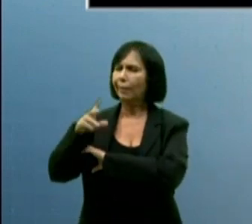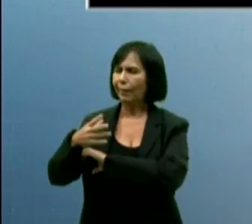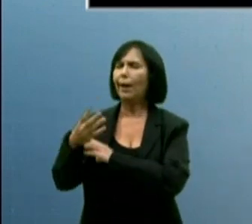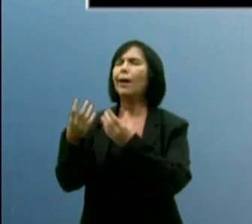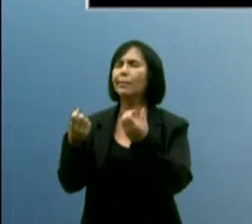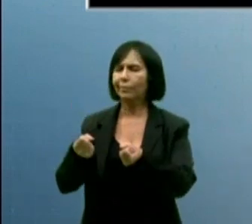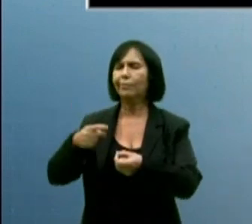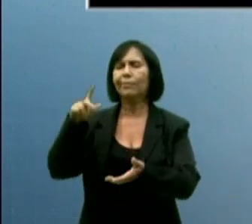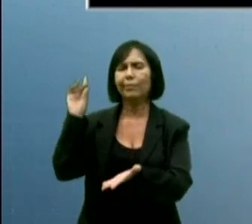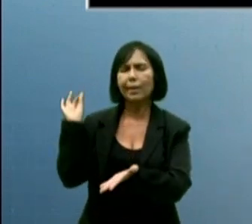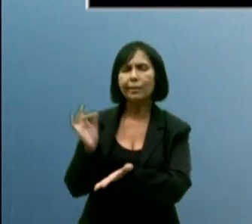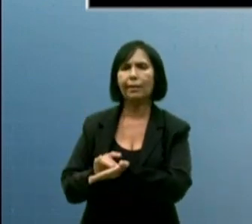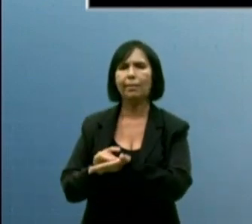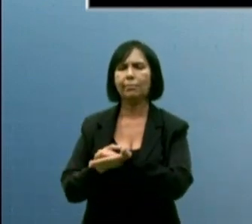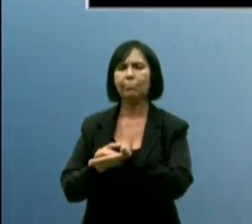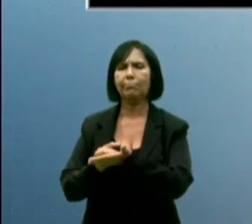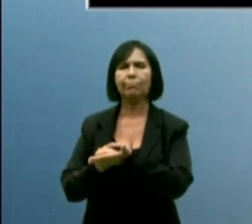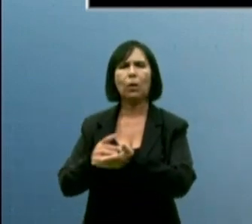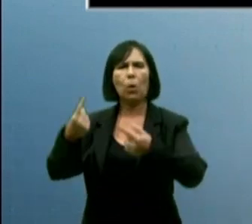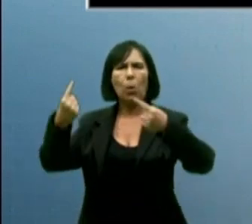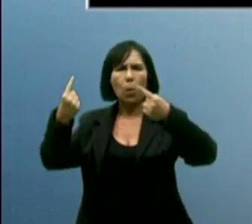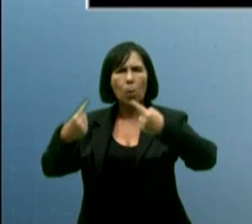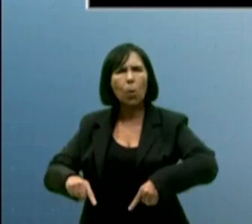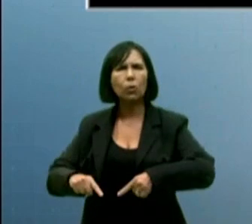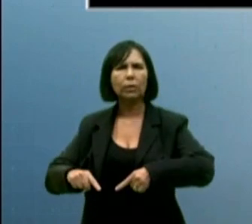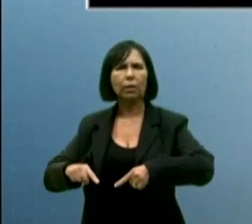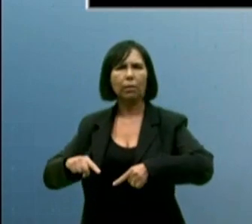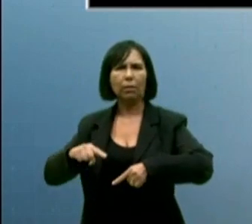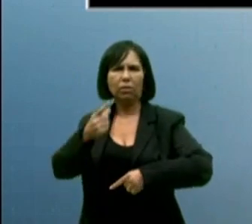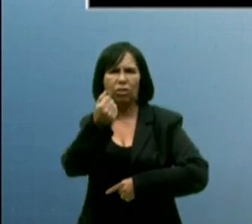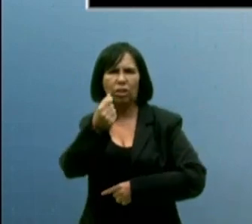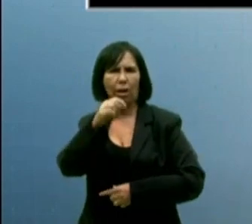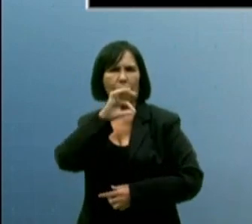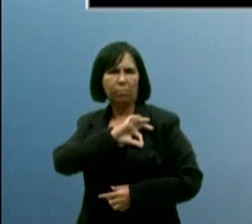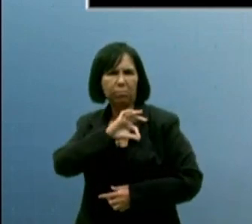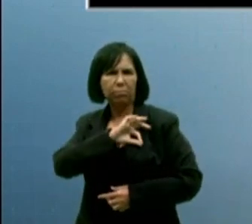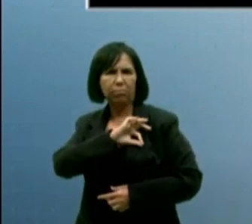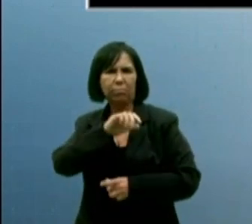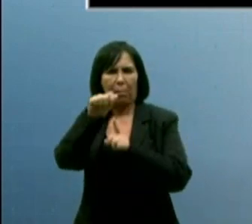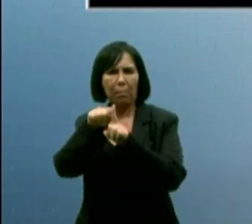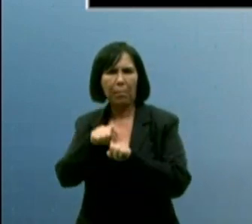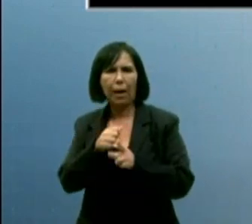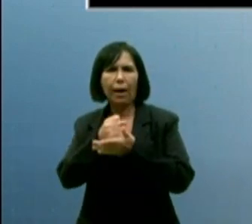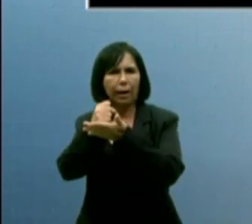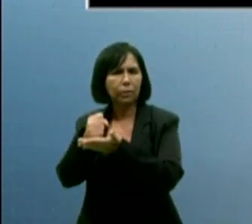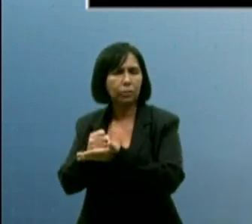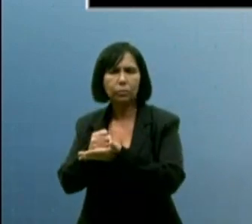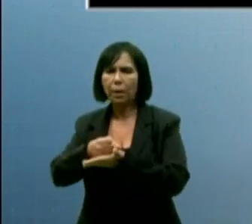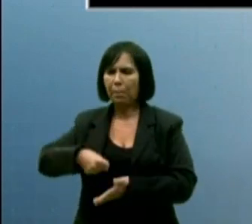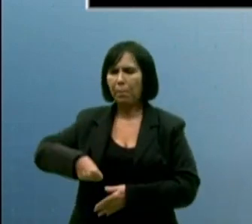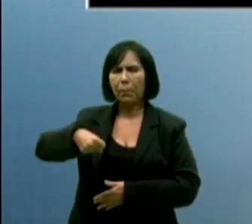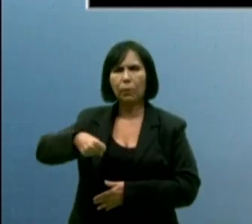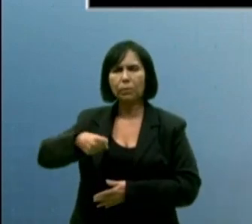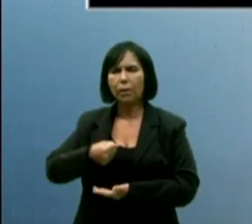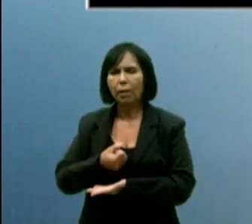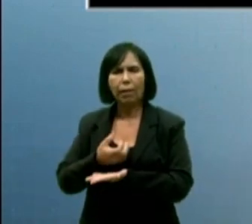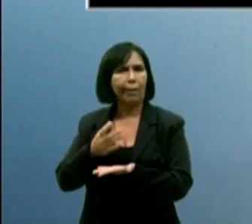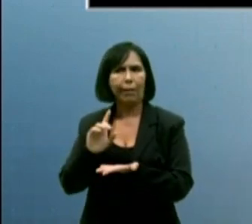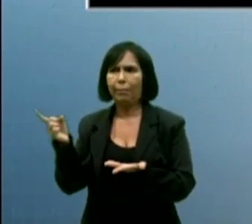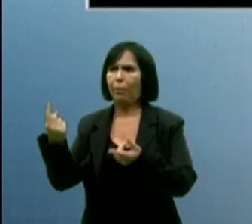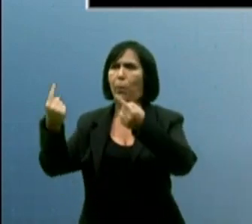do auxílio. Votou sim contra o aumento, ou uma bolsa para o caminhoneiro.